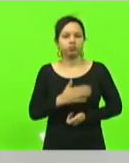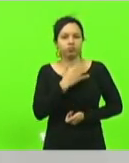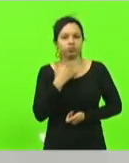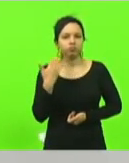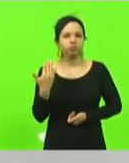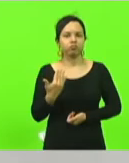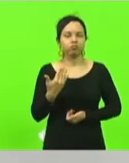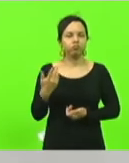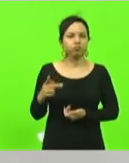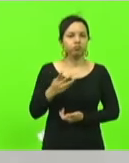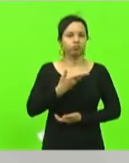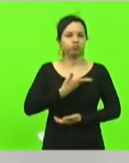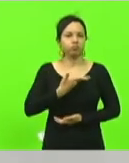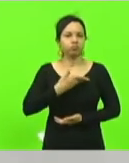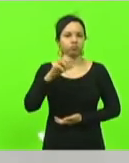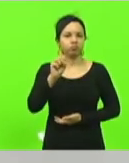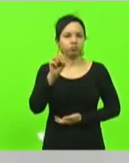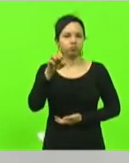Castro.